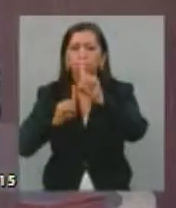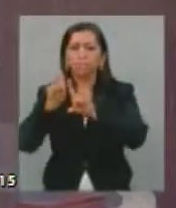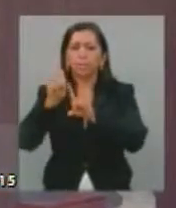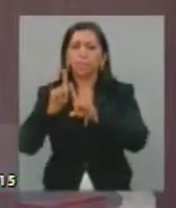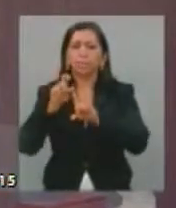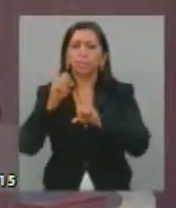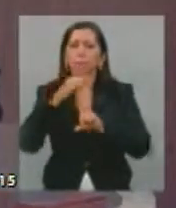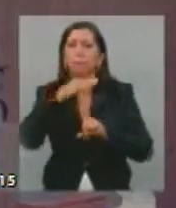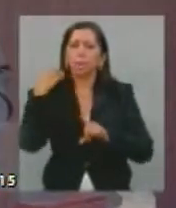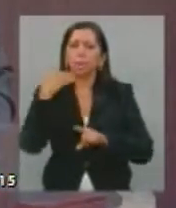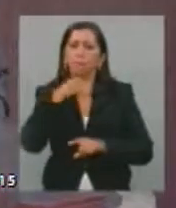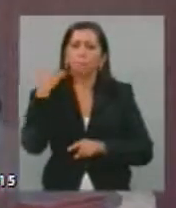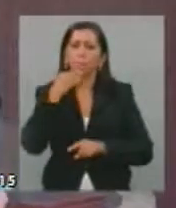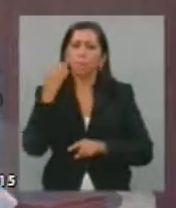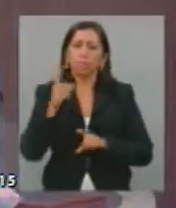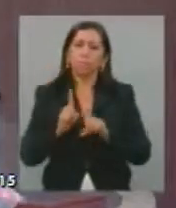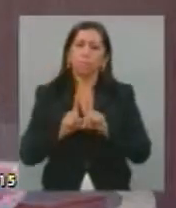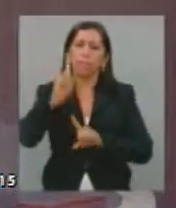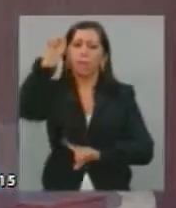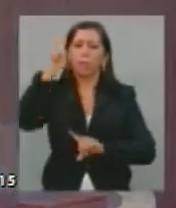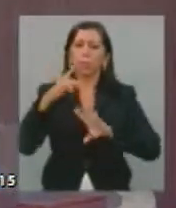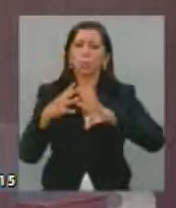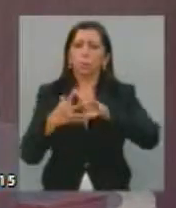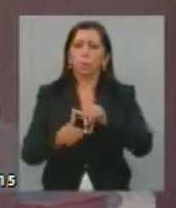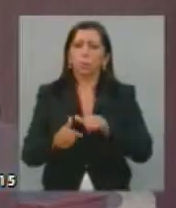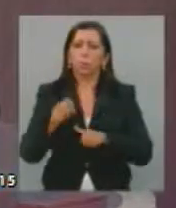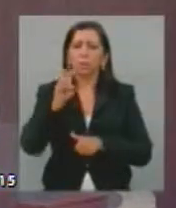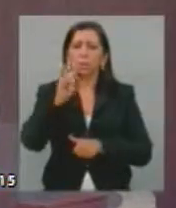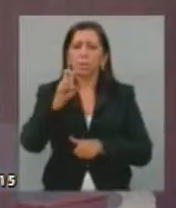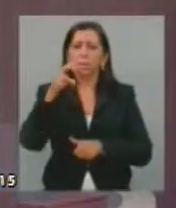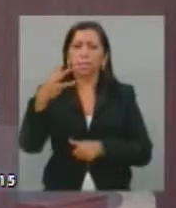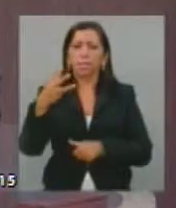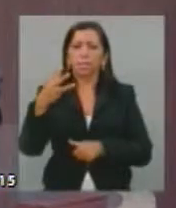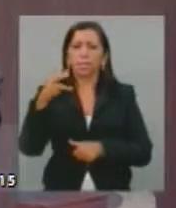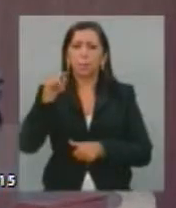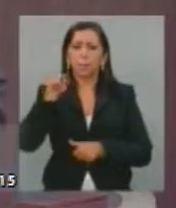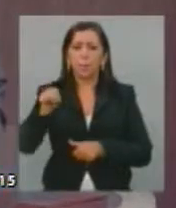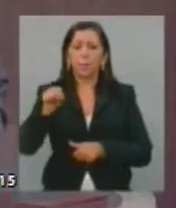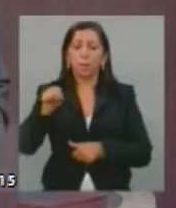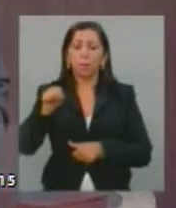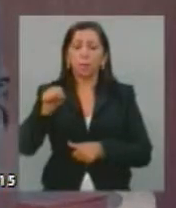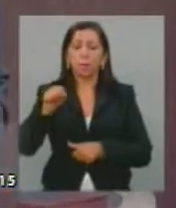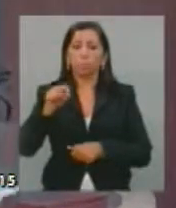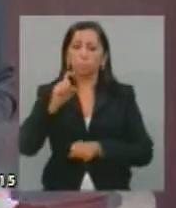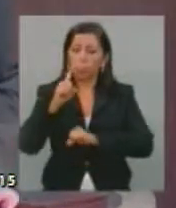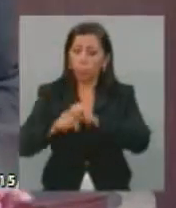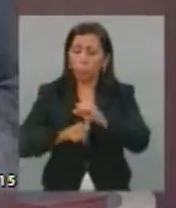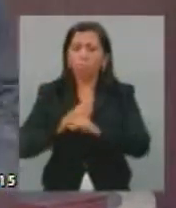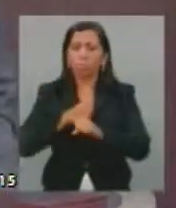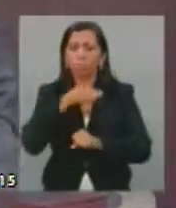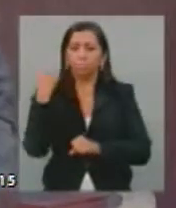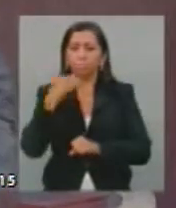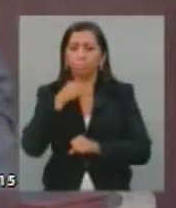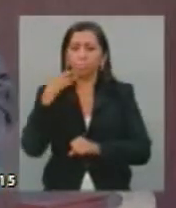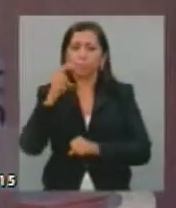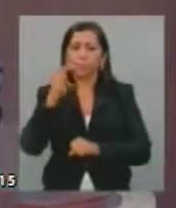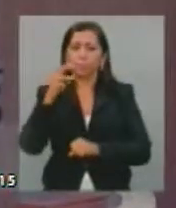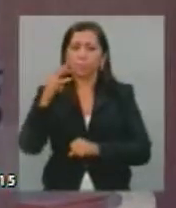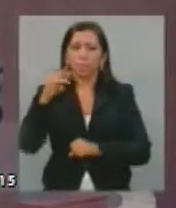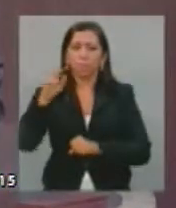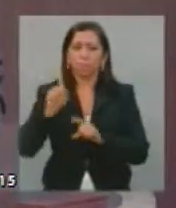maiores do mundo. 53 mil assassinatos todo ano. Só que esses